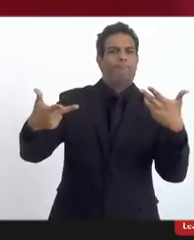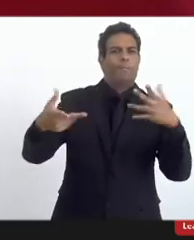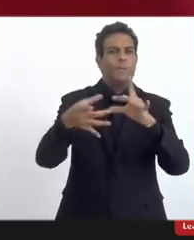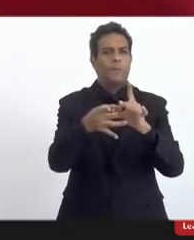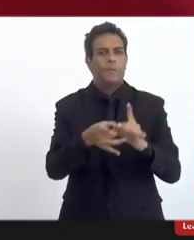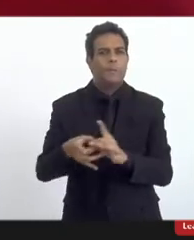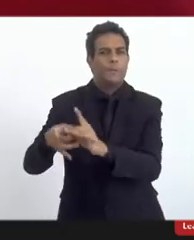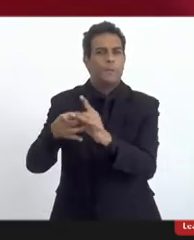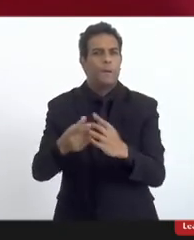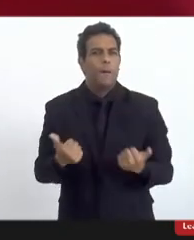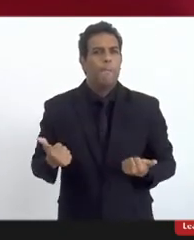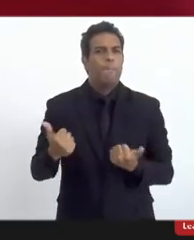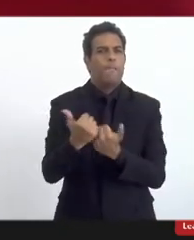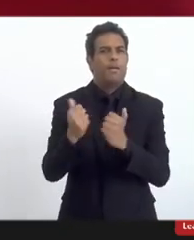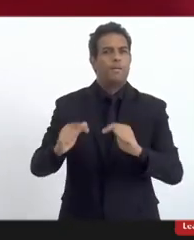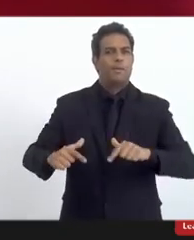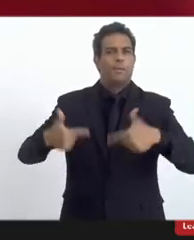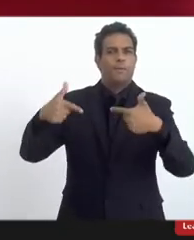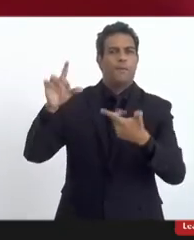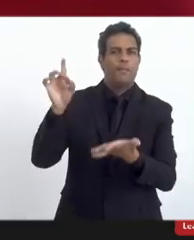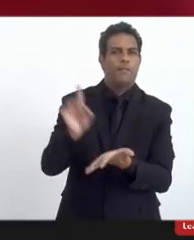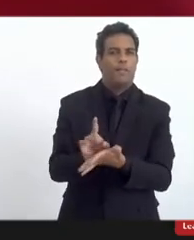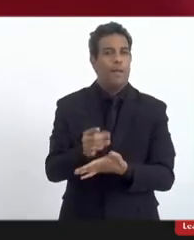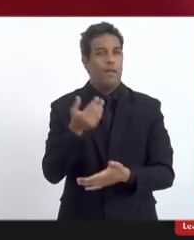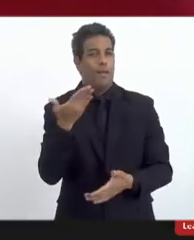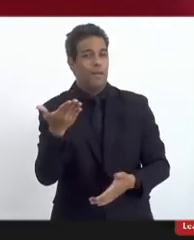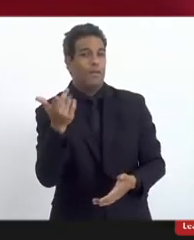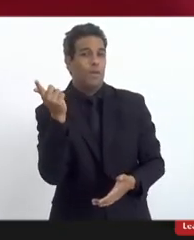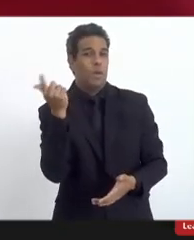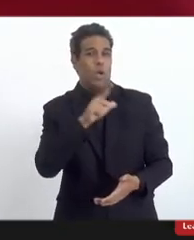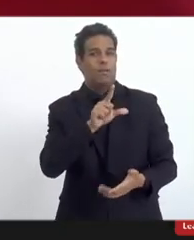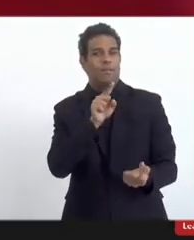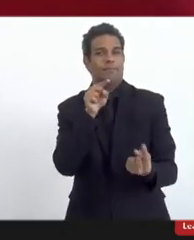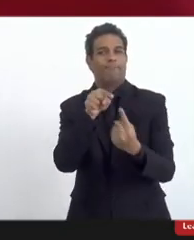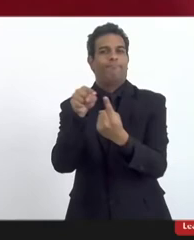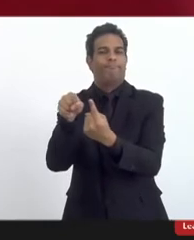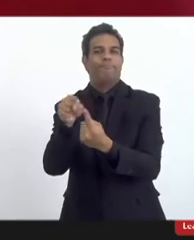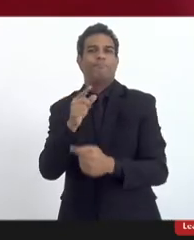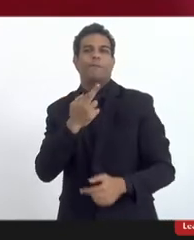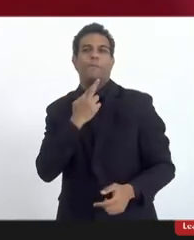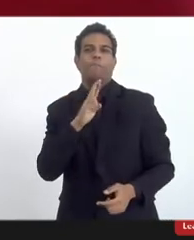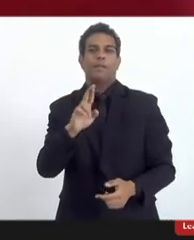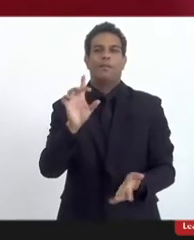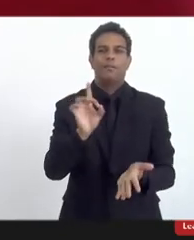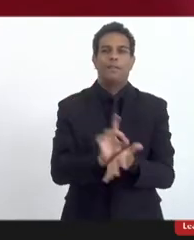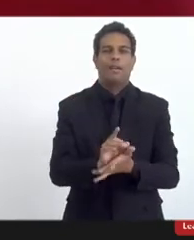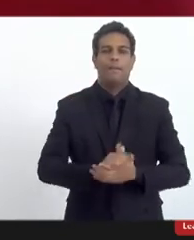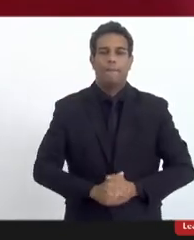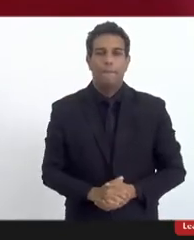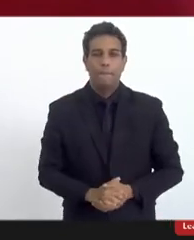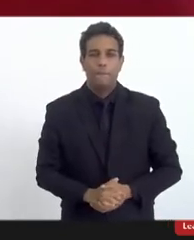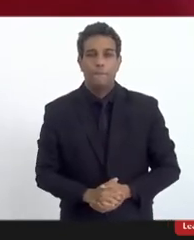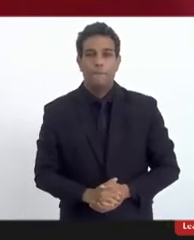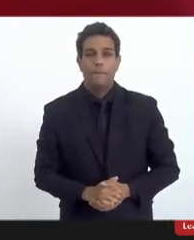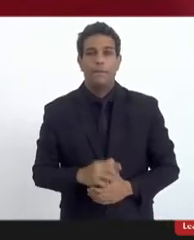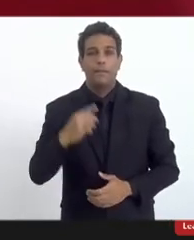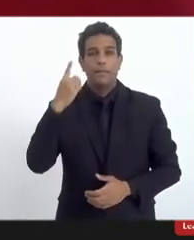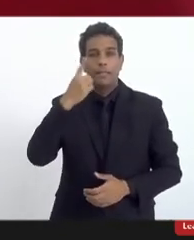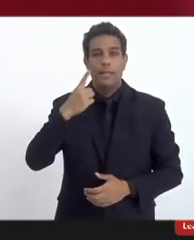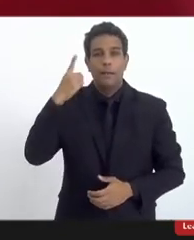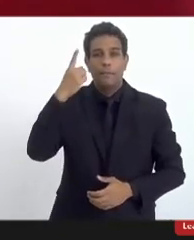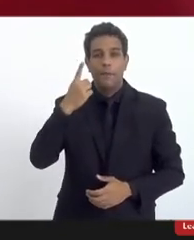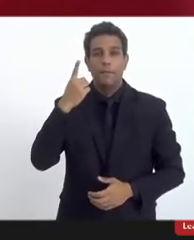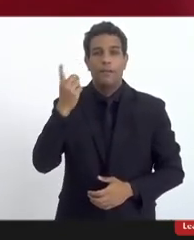apoio para acompanhar esse fato. Acho que Vossa Excelência tem total razão nesse sentido. Deputado Atila Nunes, que